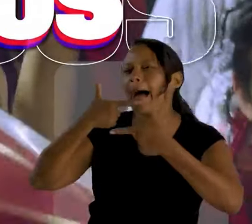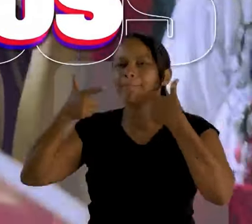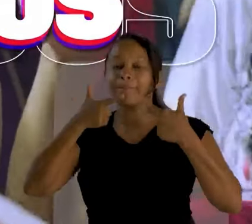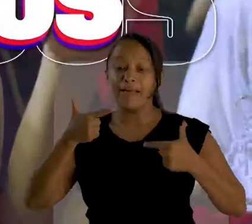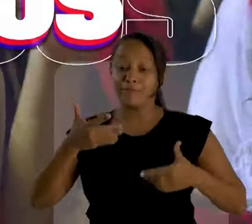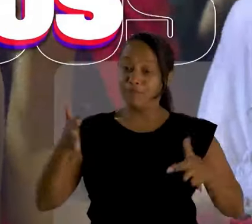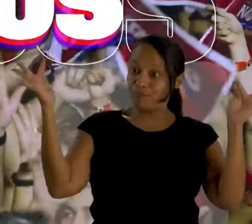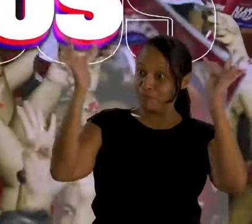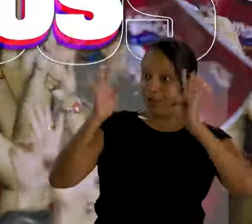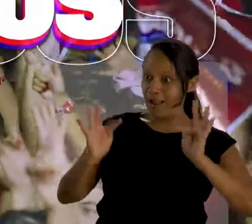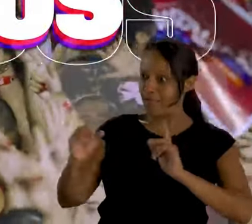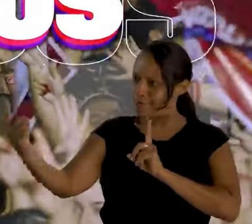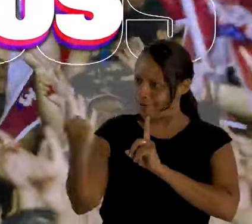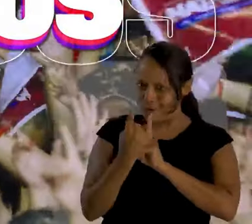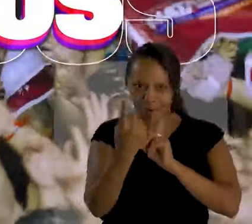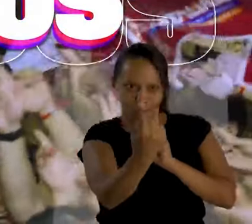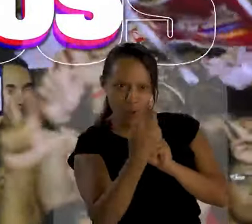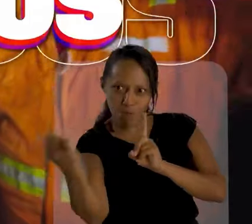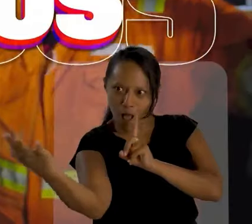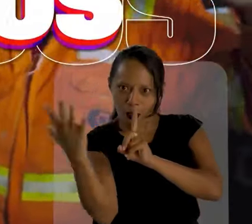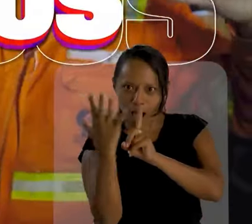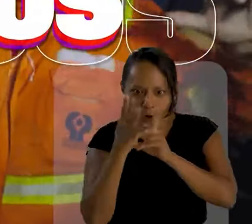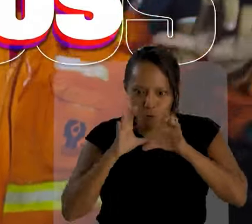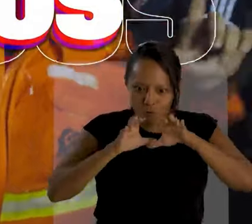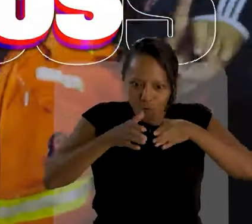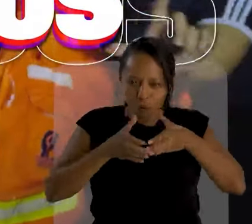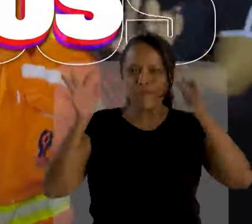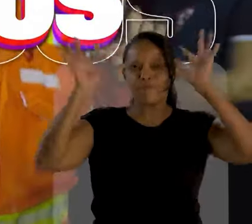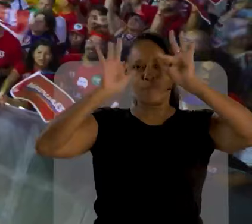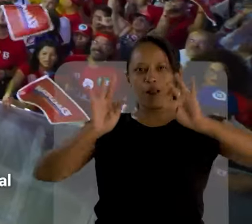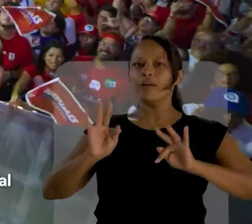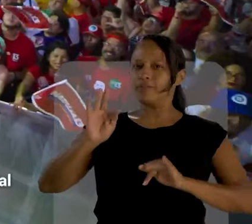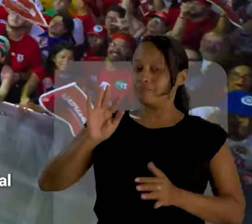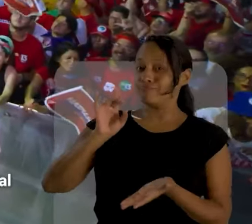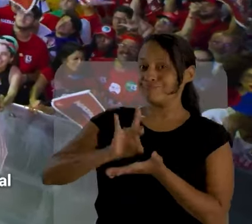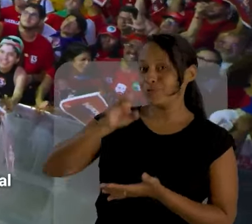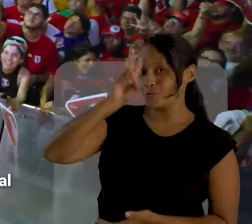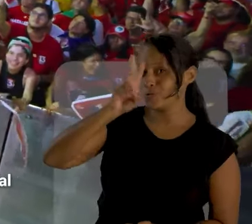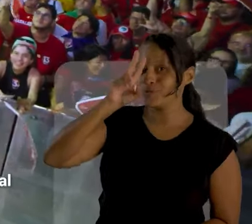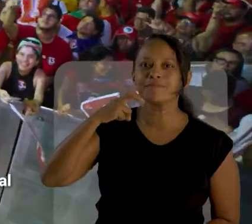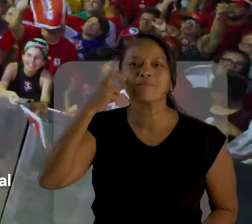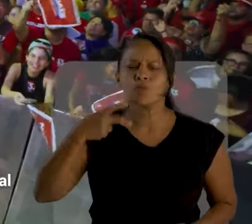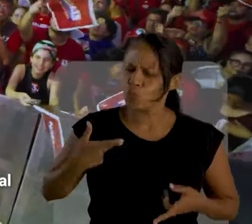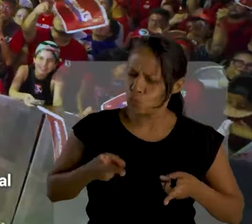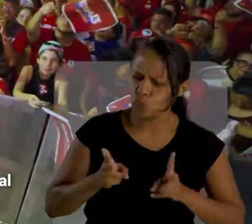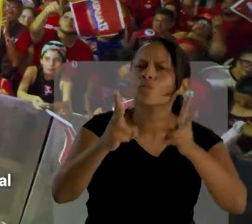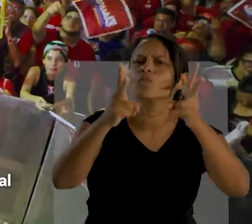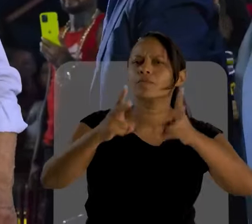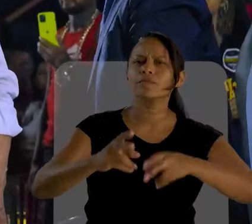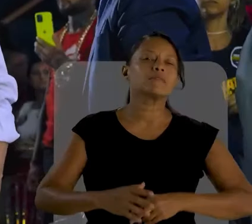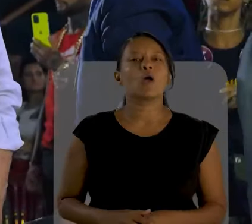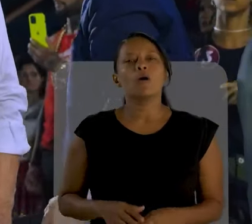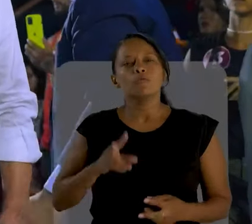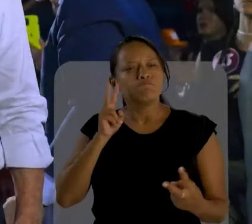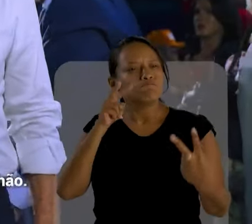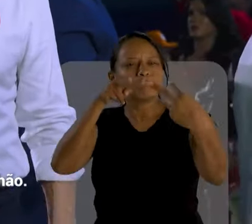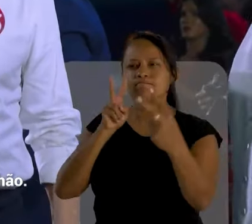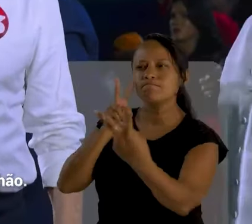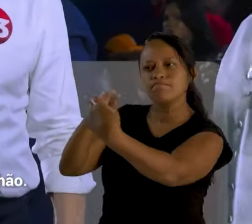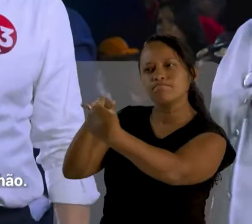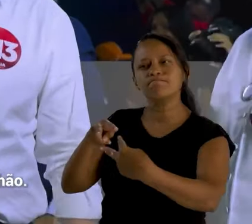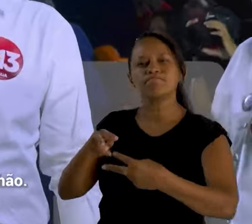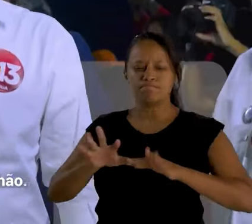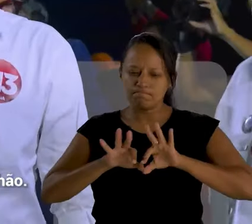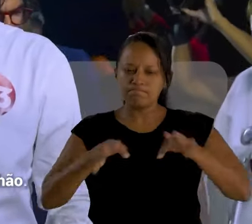cada encontro. Vibramos com cada um que vem para o nosso lado. Nós estamos fazendo história em Natal. E vamos continuar